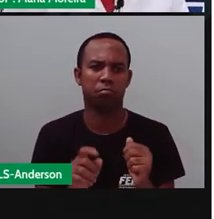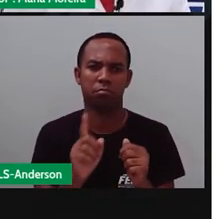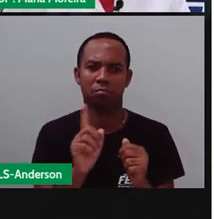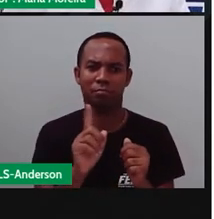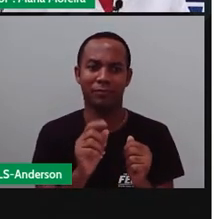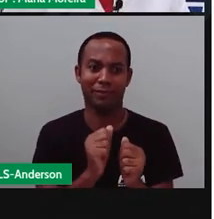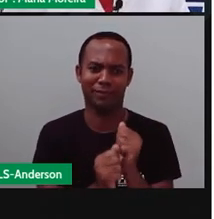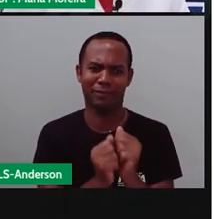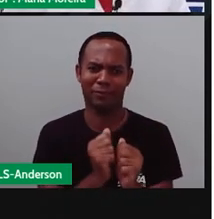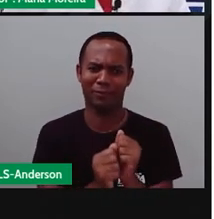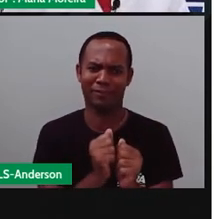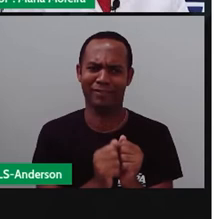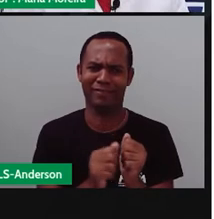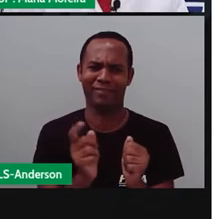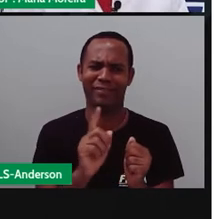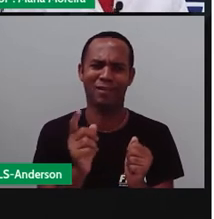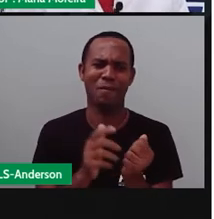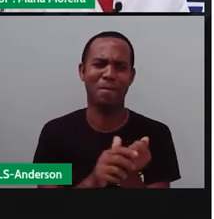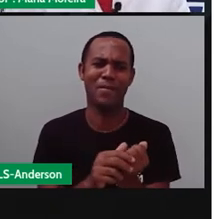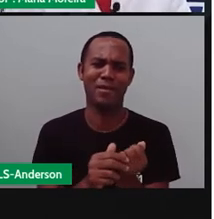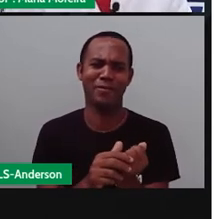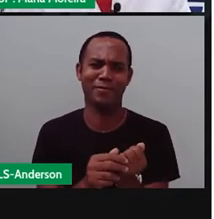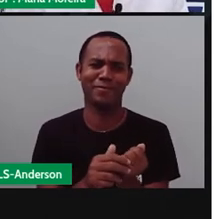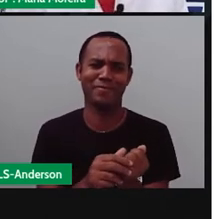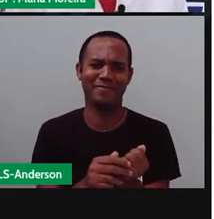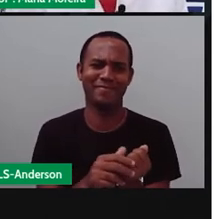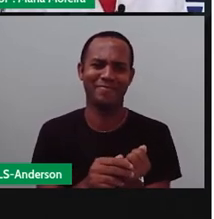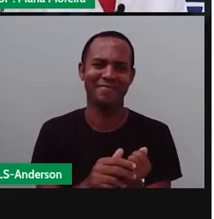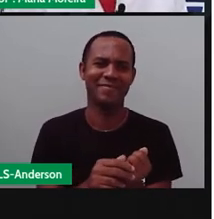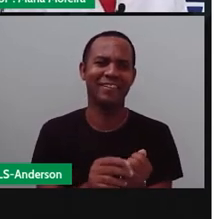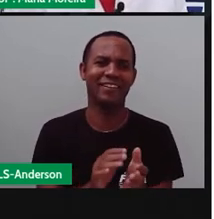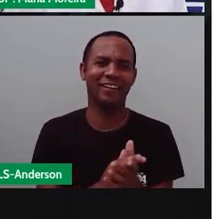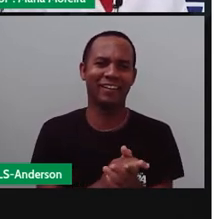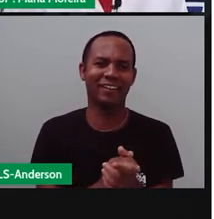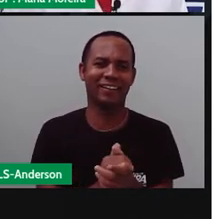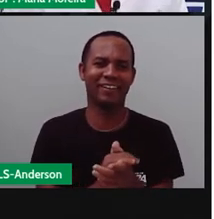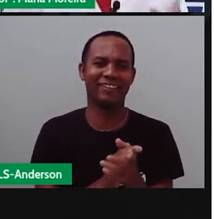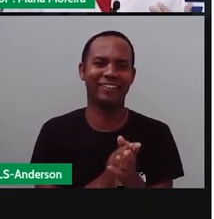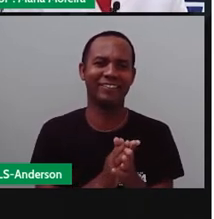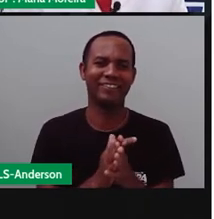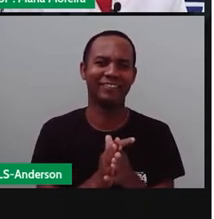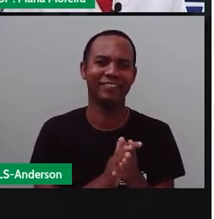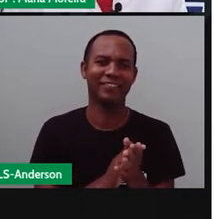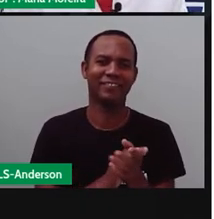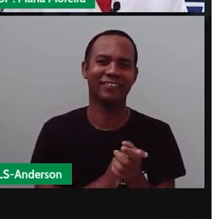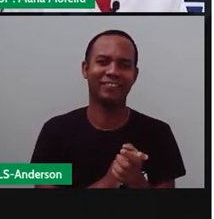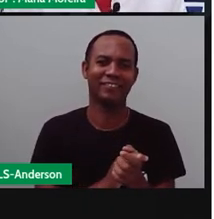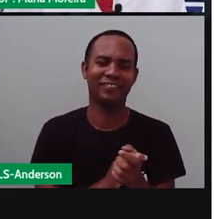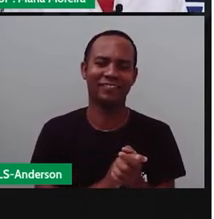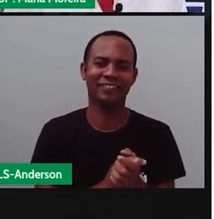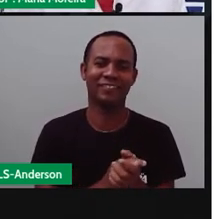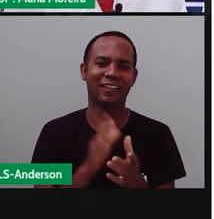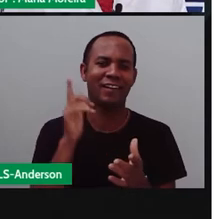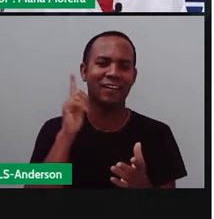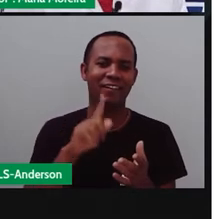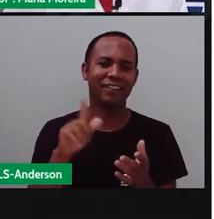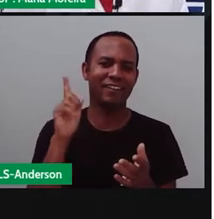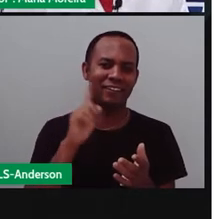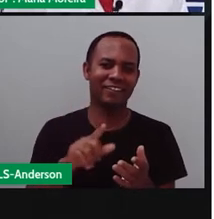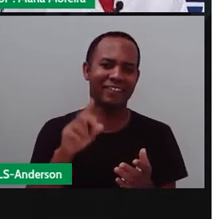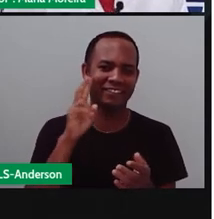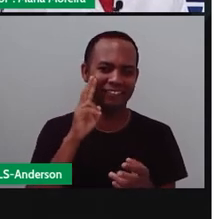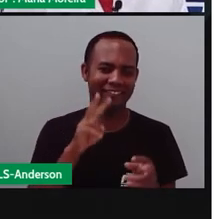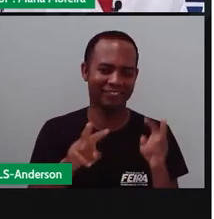esses produtos, né? Que vocês já sabem, aí é só chegar na rua, né? É só olhar os panfletos que você vai conseguir visualizar